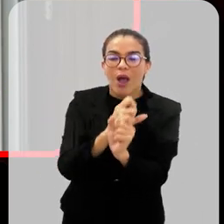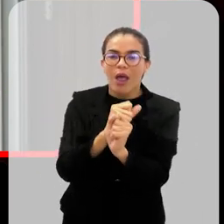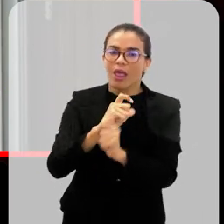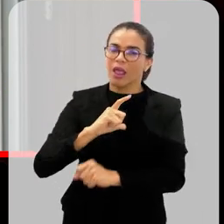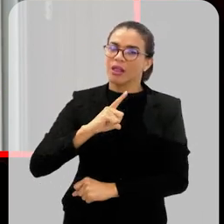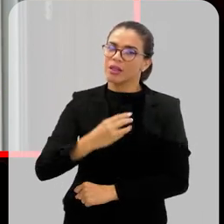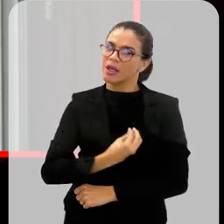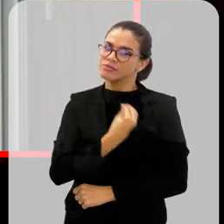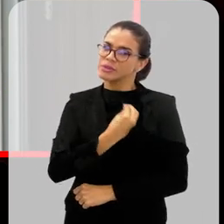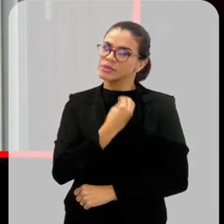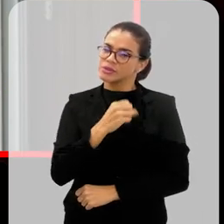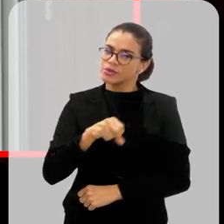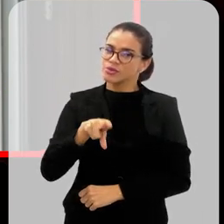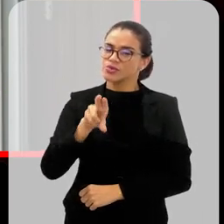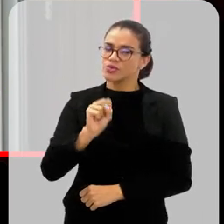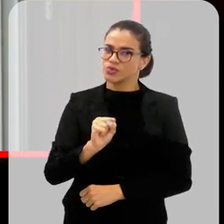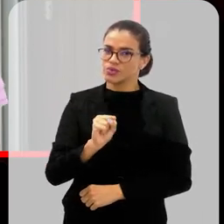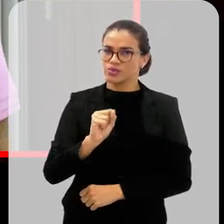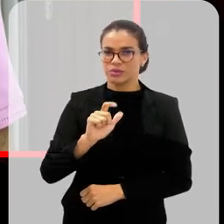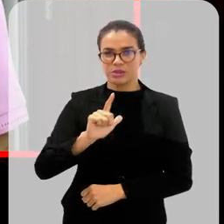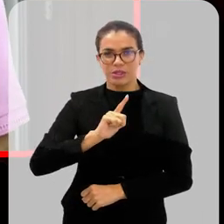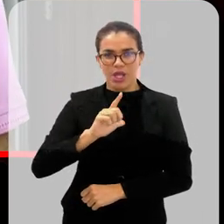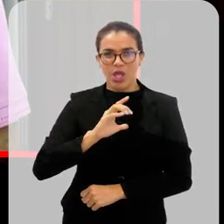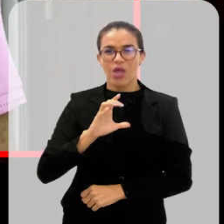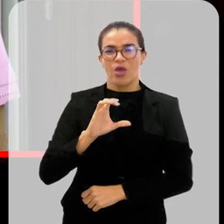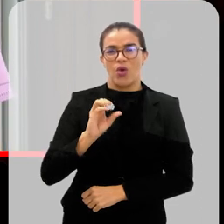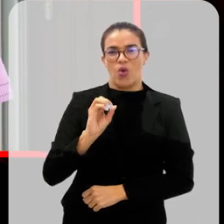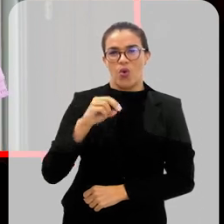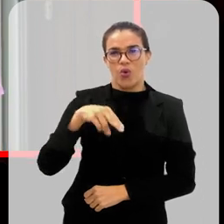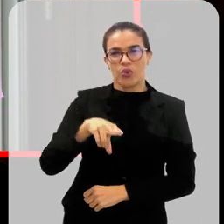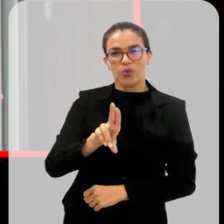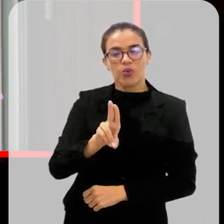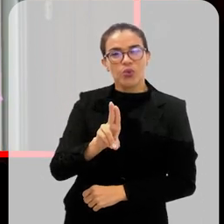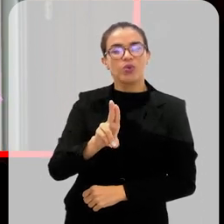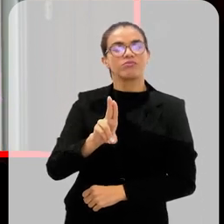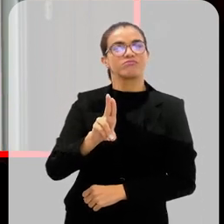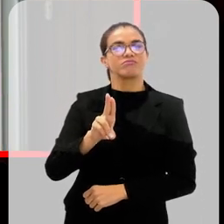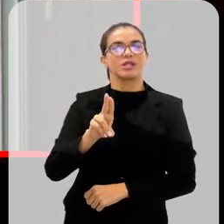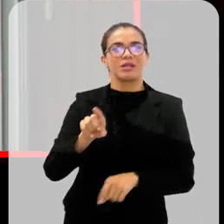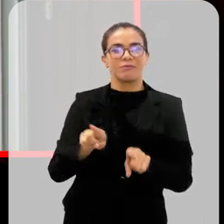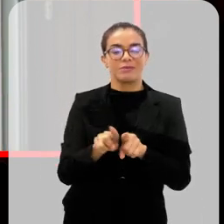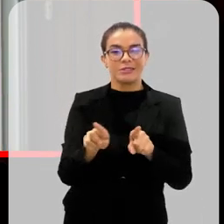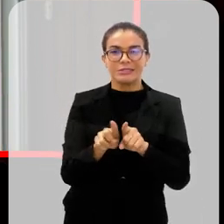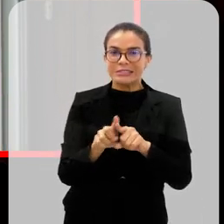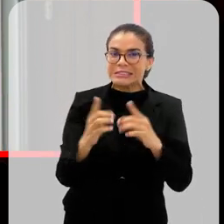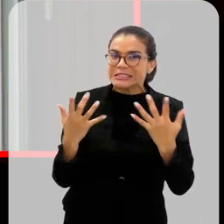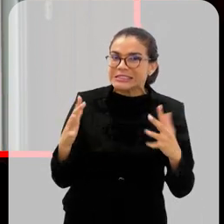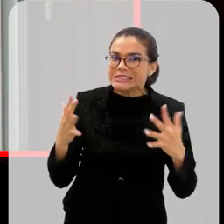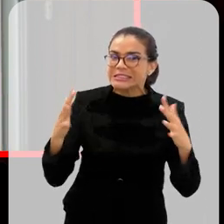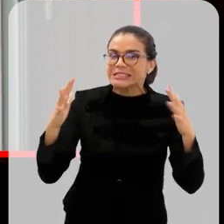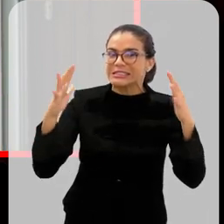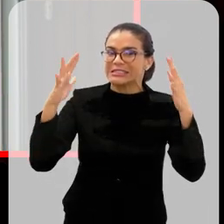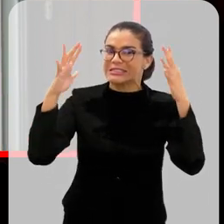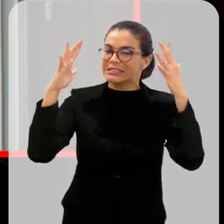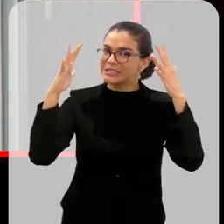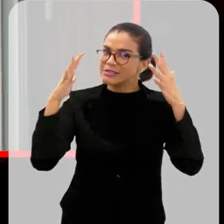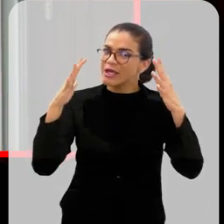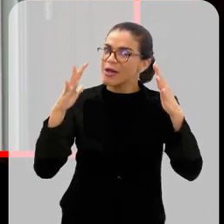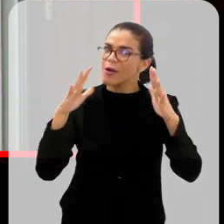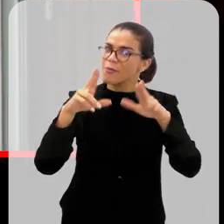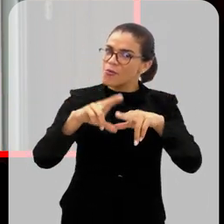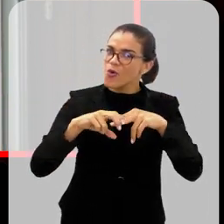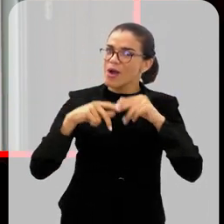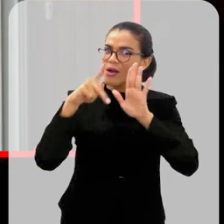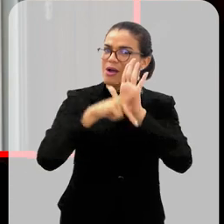Único de Saúde está presente. Temos elogios da Organização Mundial da Saúde pelo PNI, o Programa Nacional de